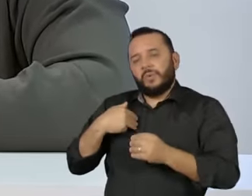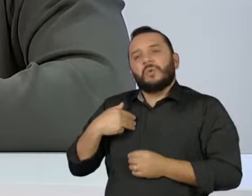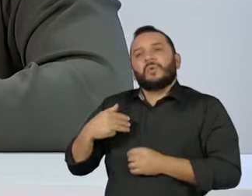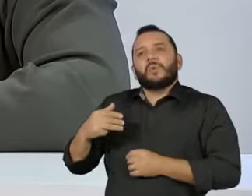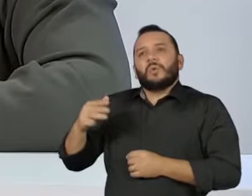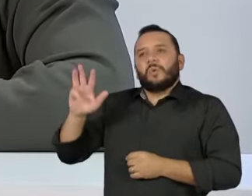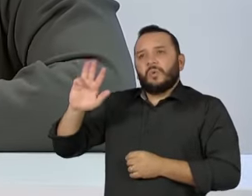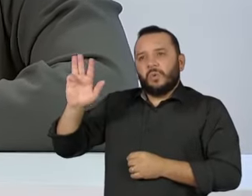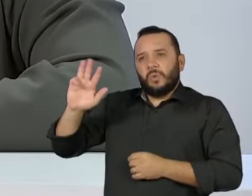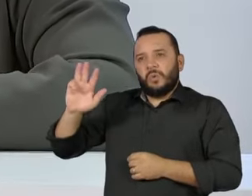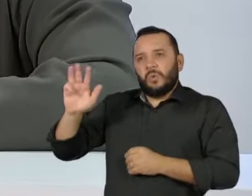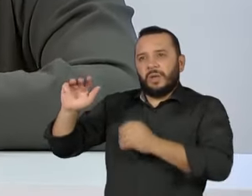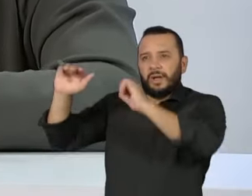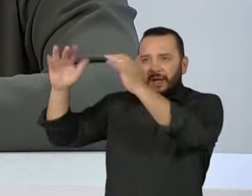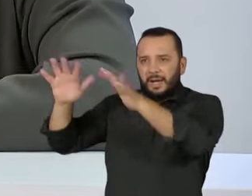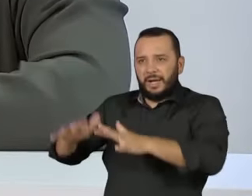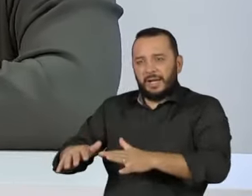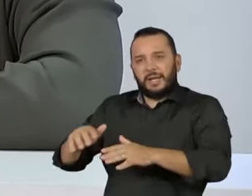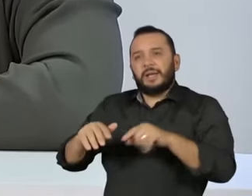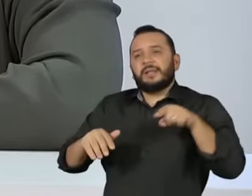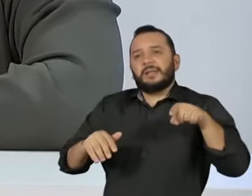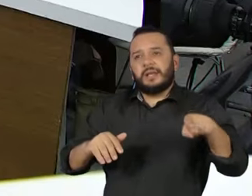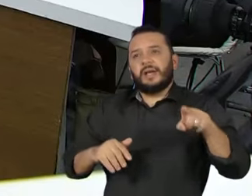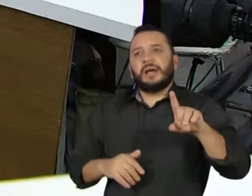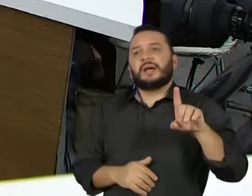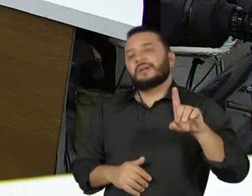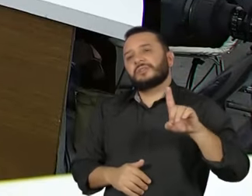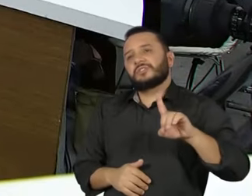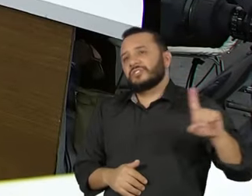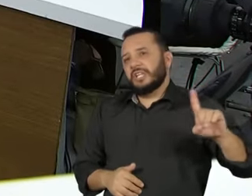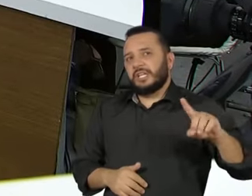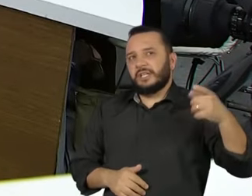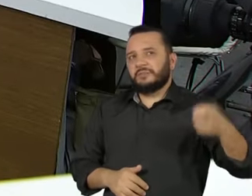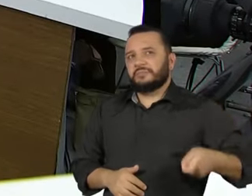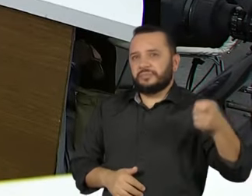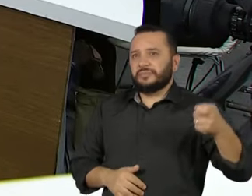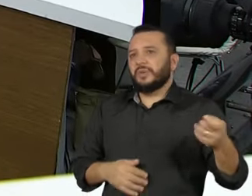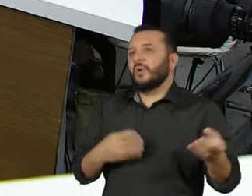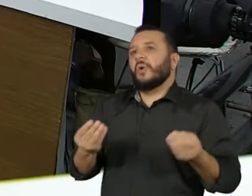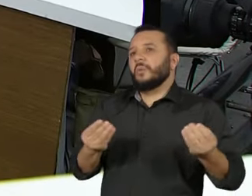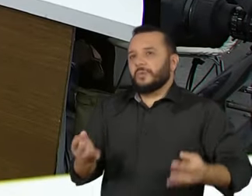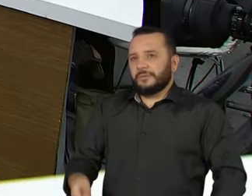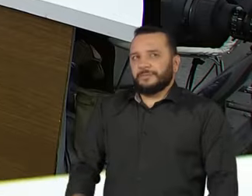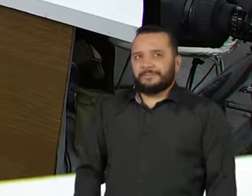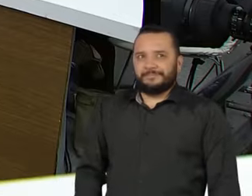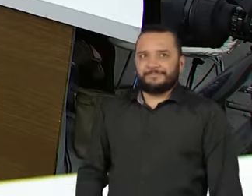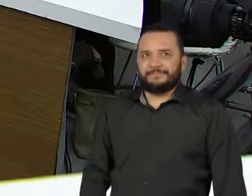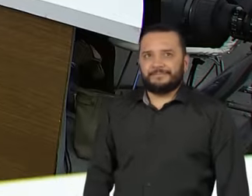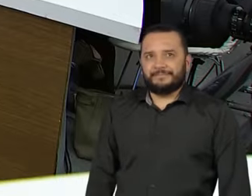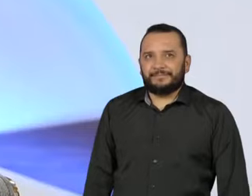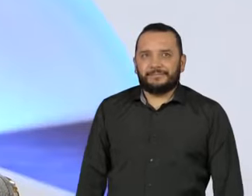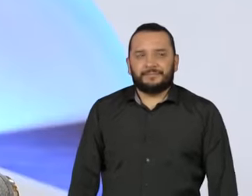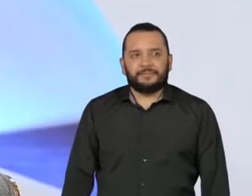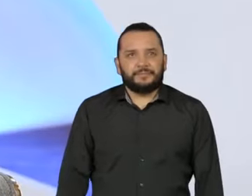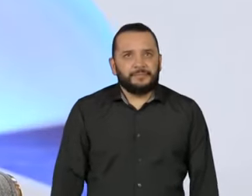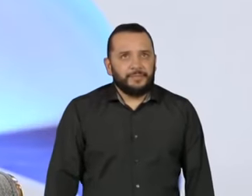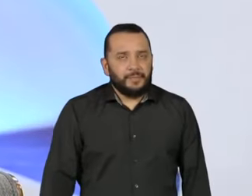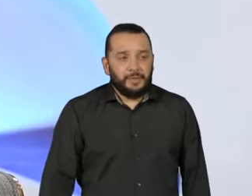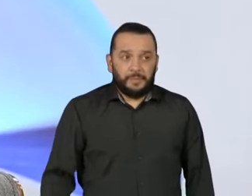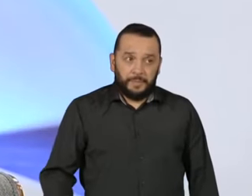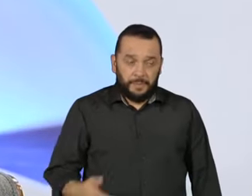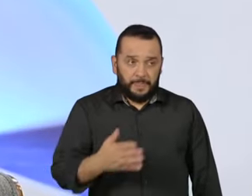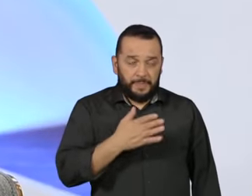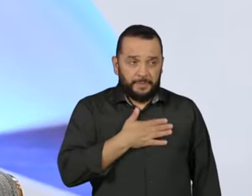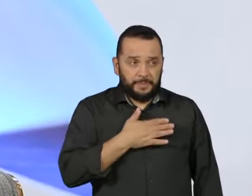vê esse risco, esse risco entre esses dois polos como equivalente. Seguramente, o meu artigo